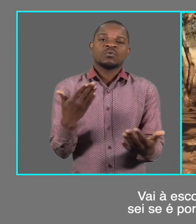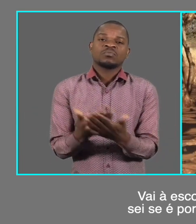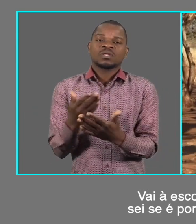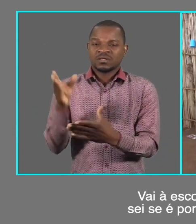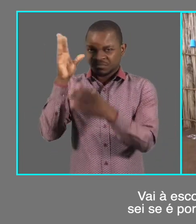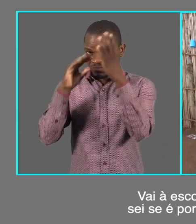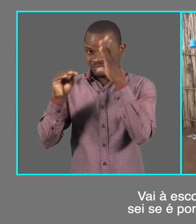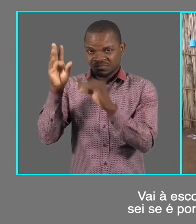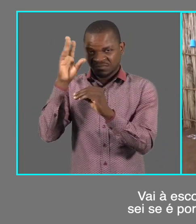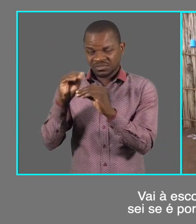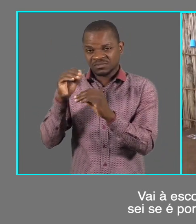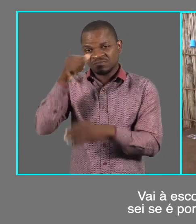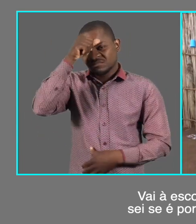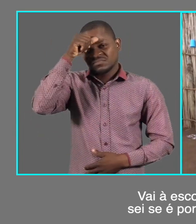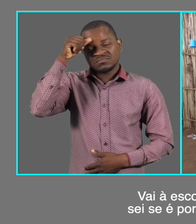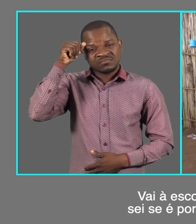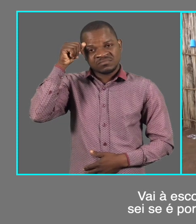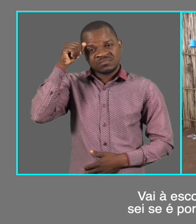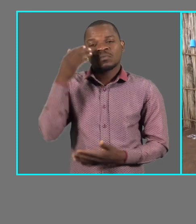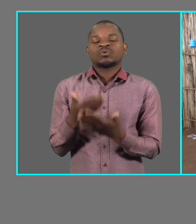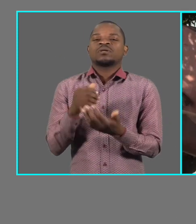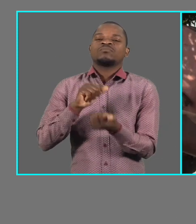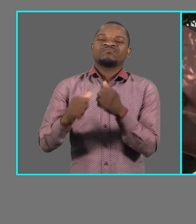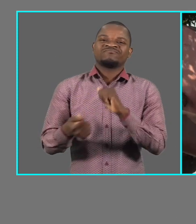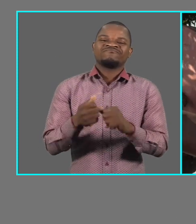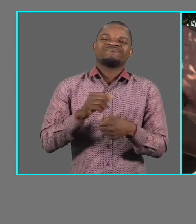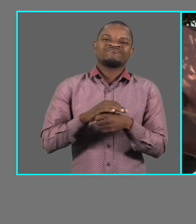Não sei se é por causa de problema de vista.